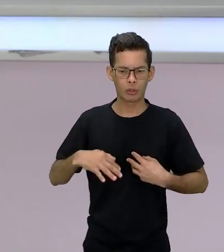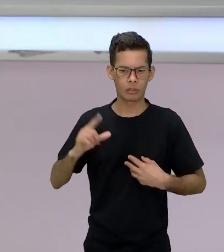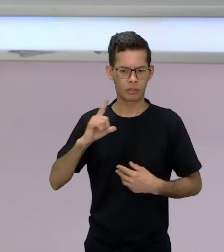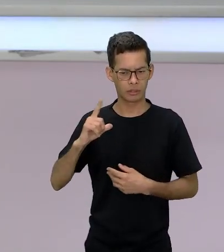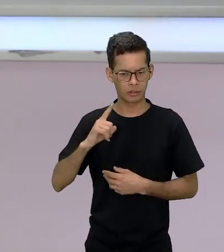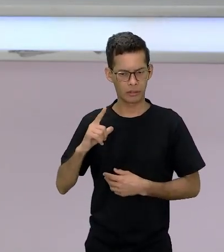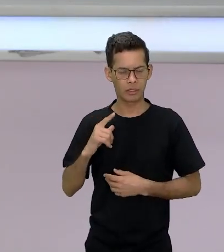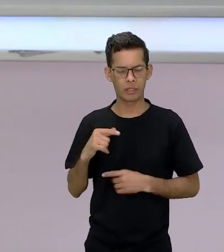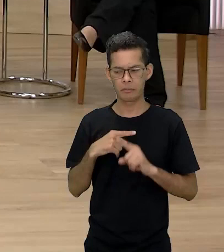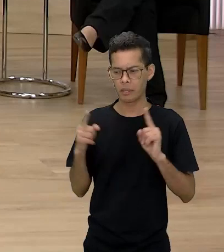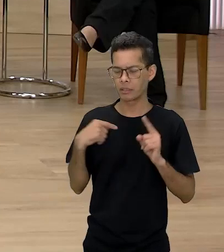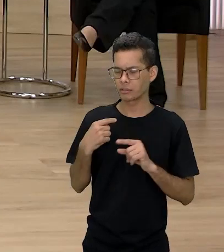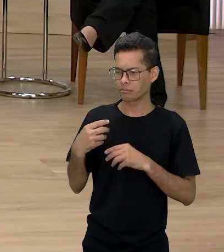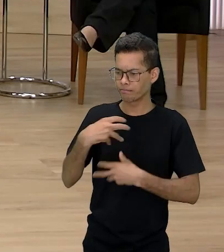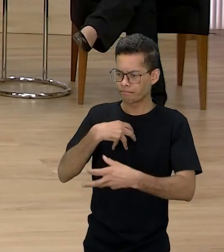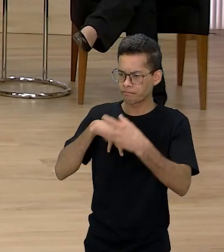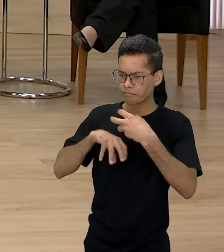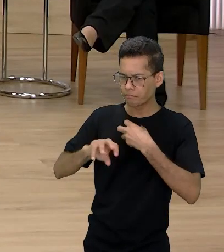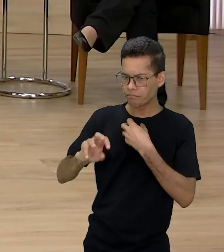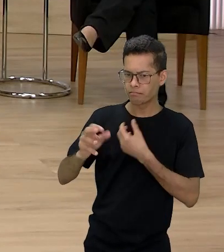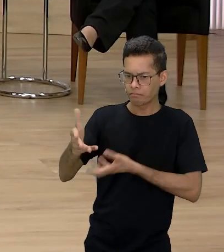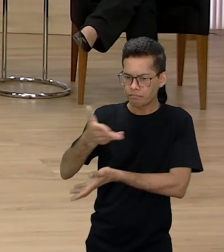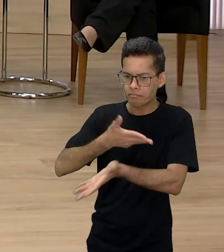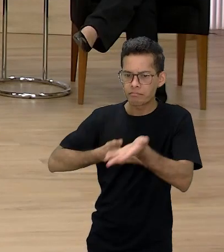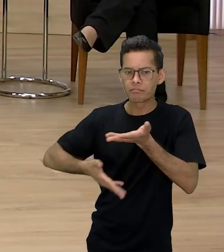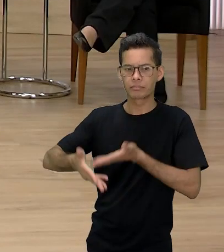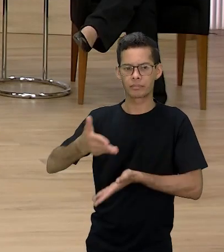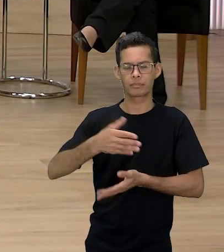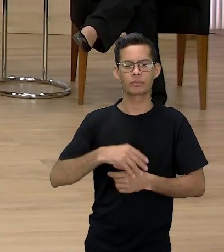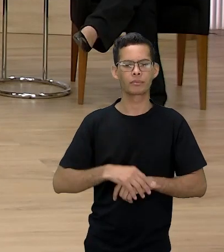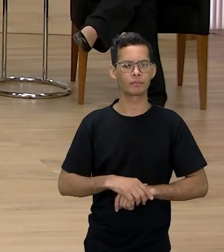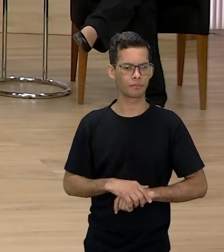consegue tocar o outro sem sentir a dor do outro.